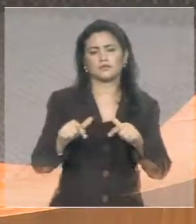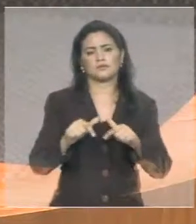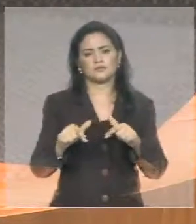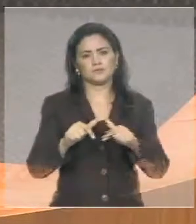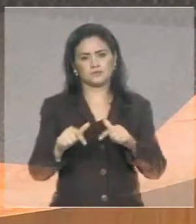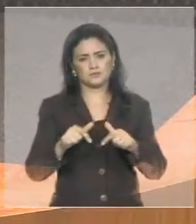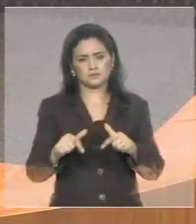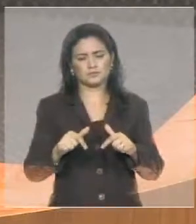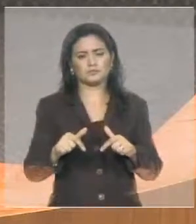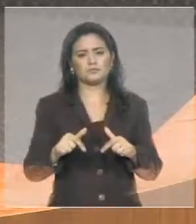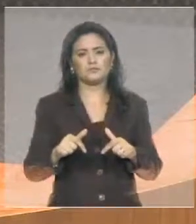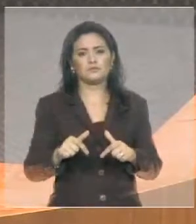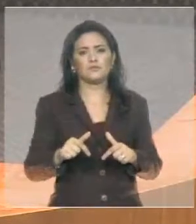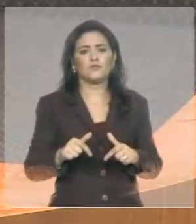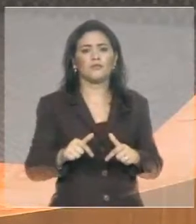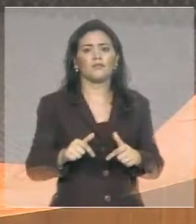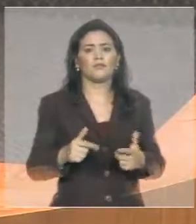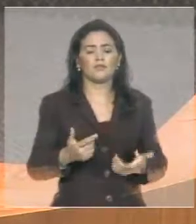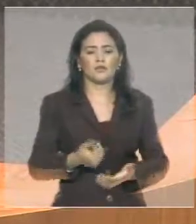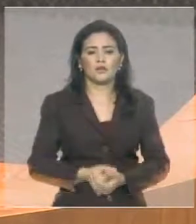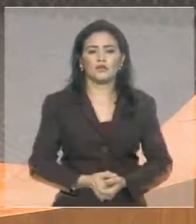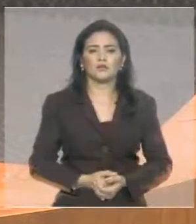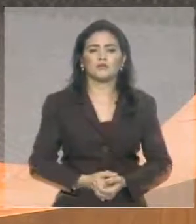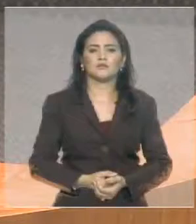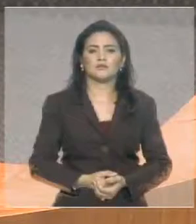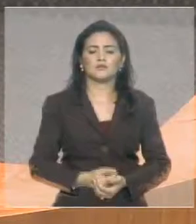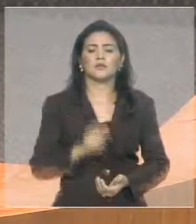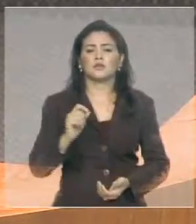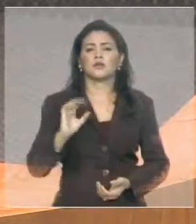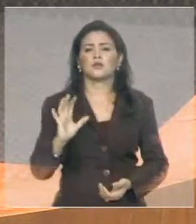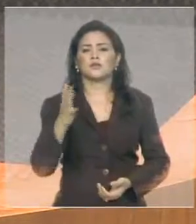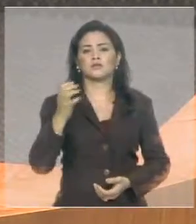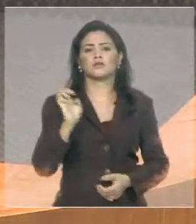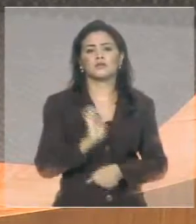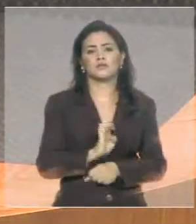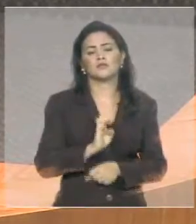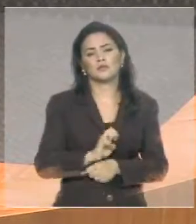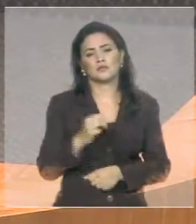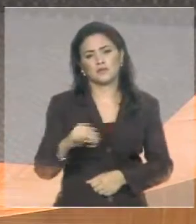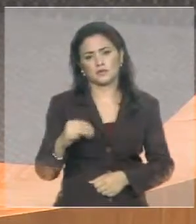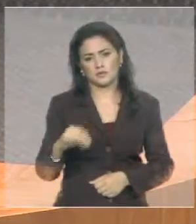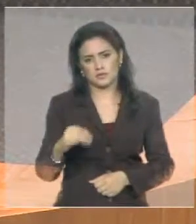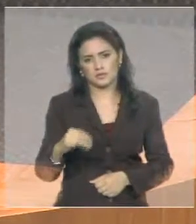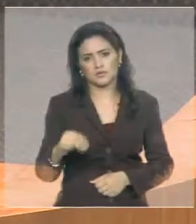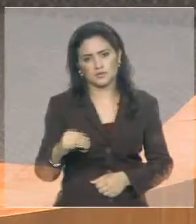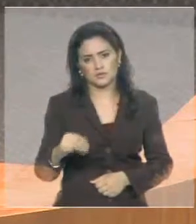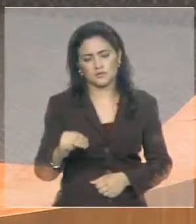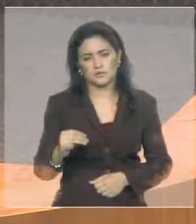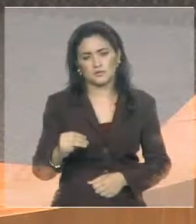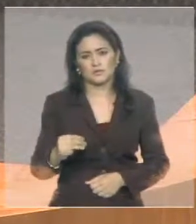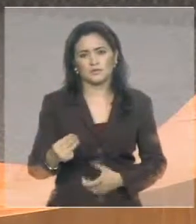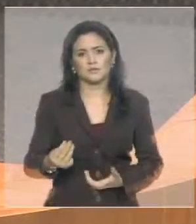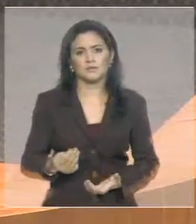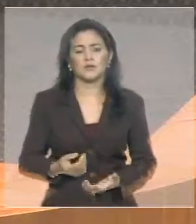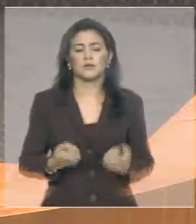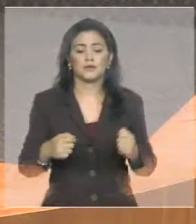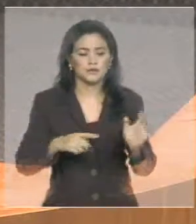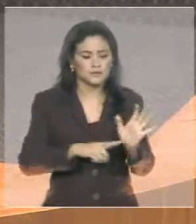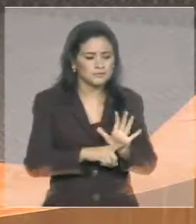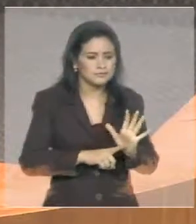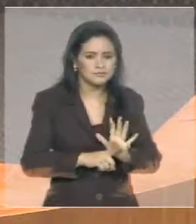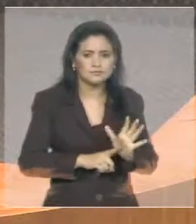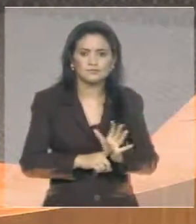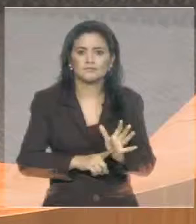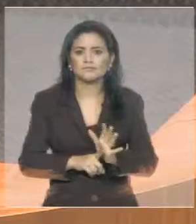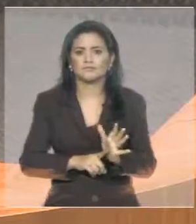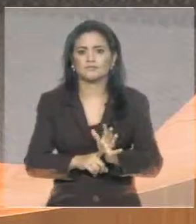desbaratando quadrilhas de assaltantes de bancos. E é que tem acontecido no Estado do Maranhão. Esse enfrentamento, ele se dá realmente com a investigação, com